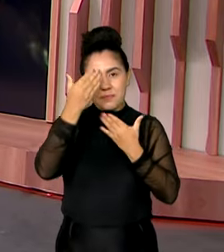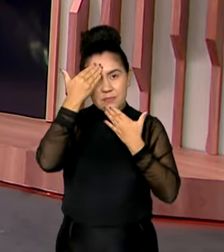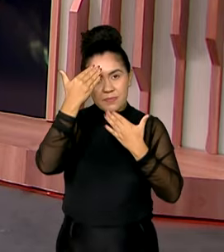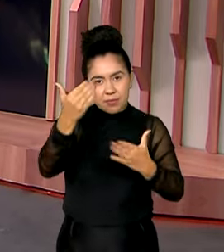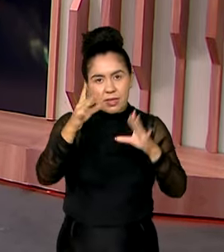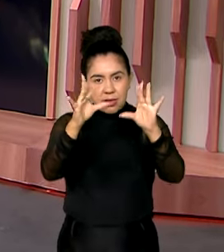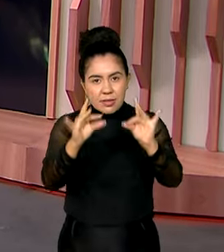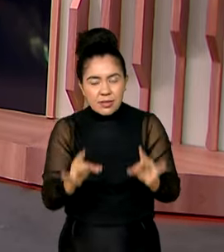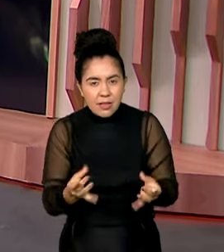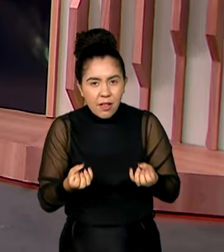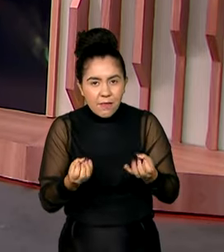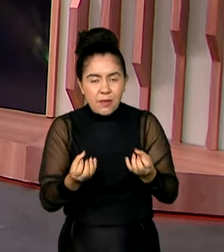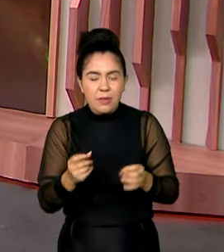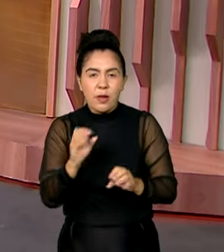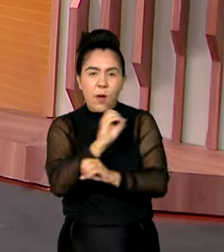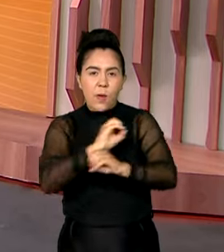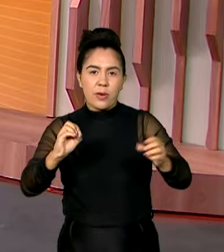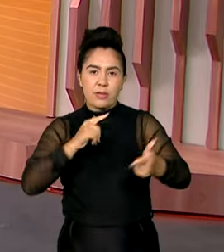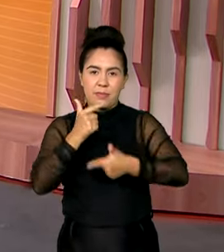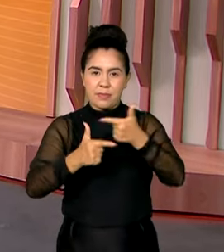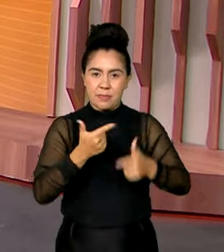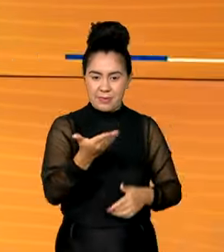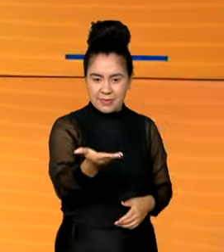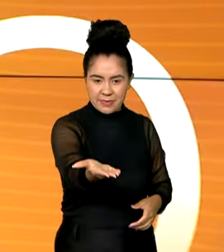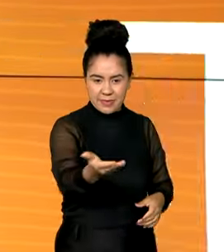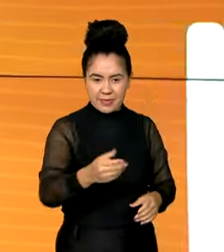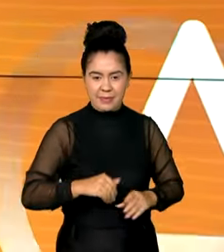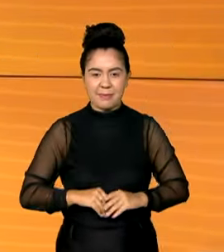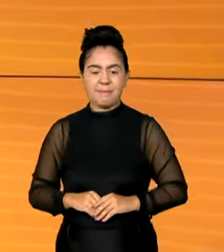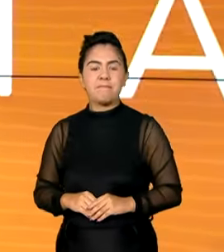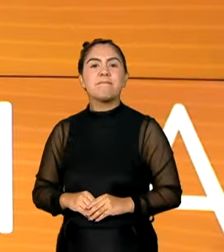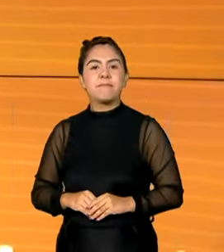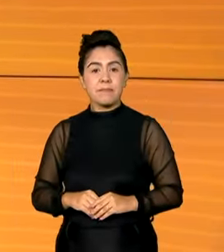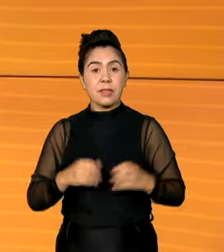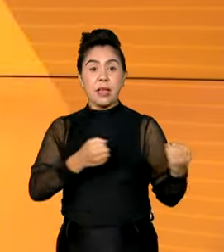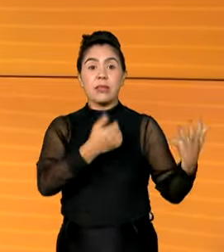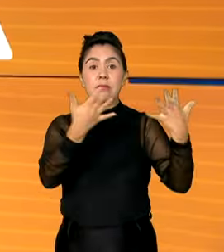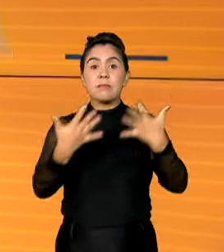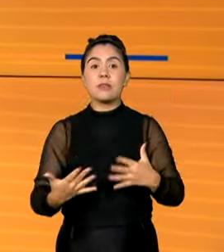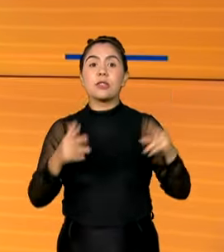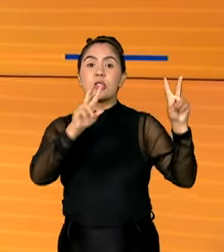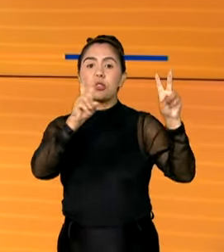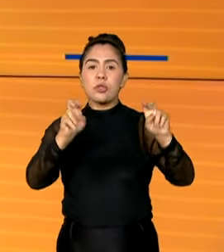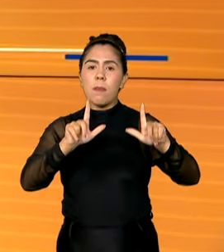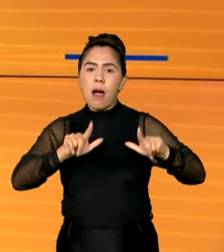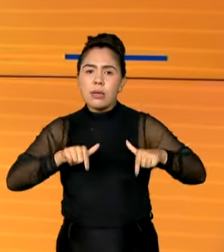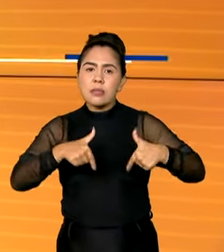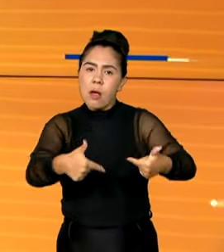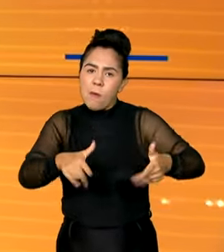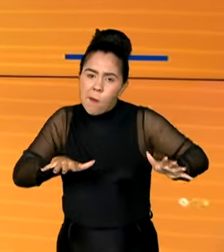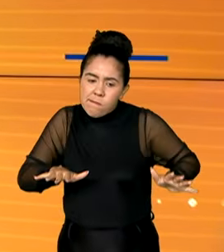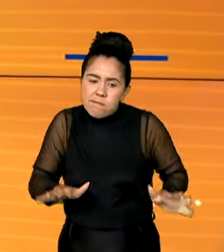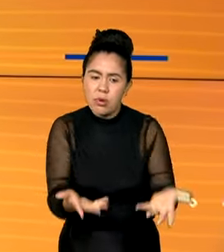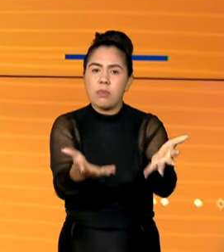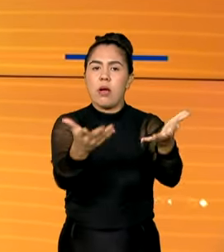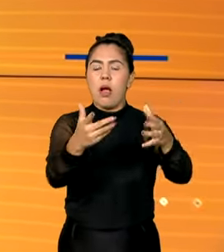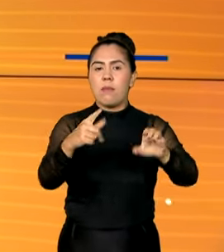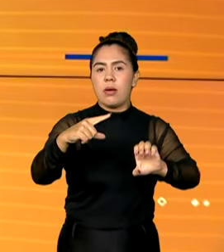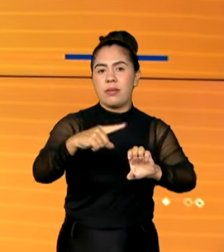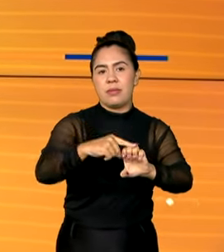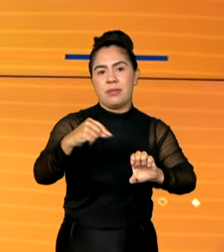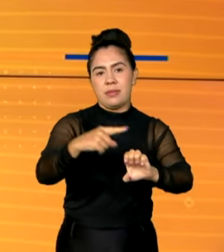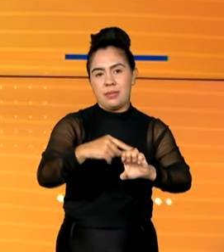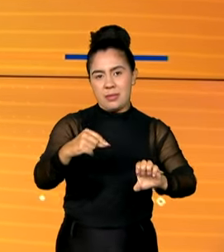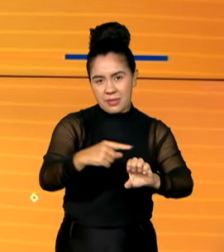informações. Bom trabalho para você aí no Rio de Janeiro. E vamos falar de mais uma ação para fortalecer os microempreendedores